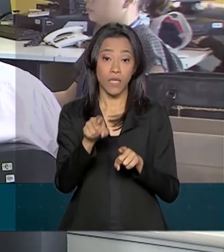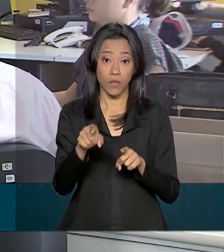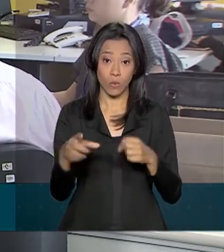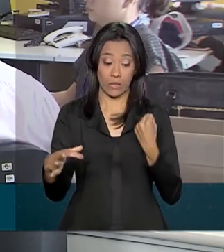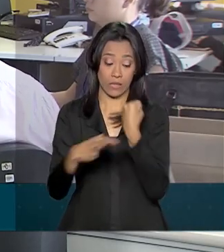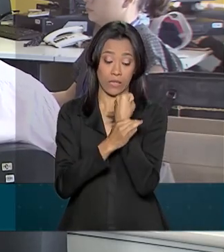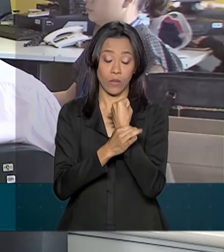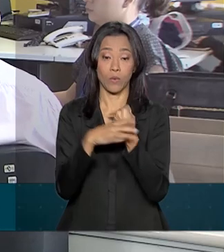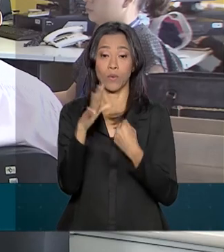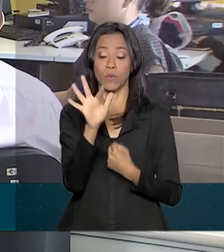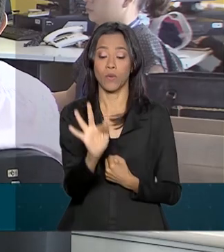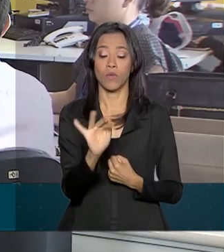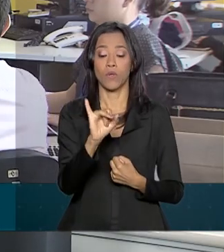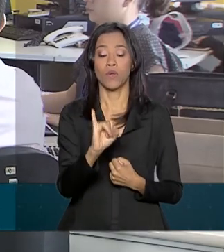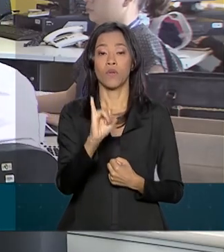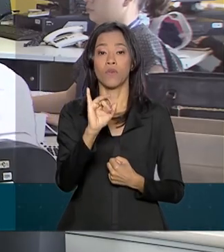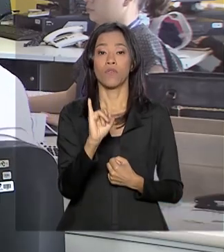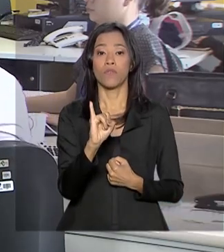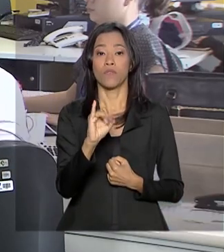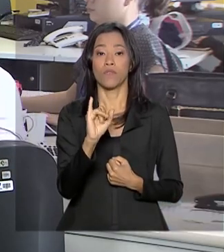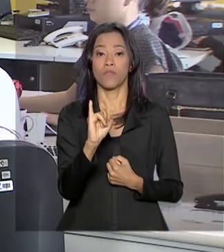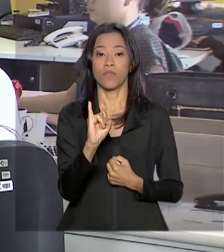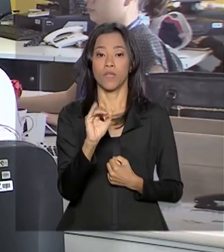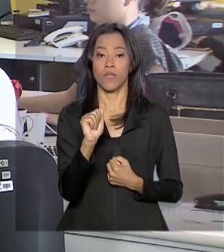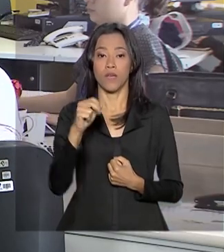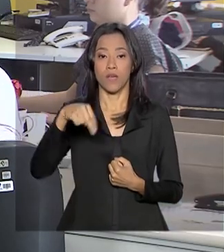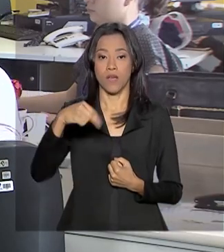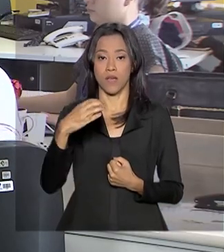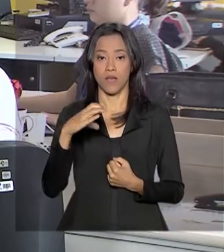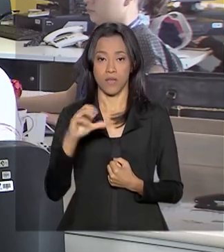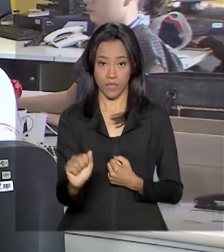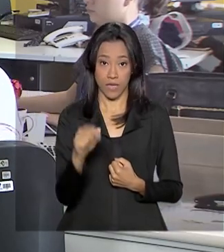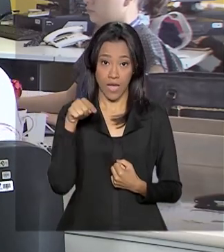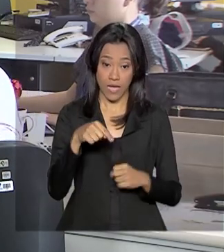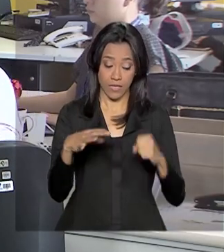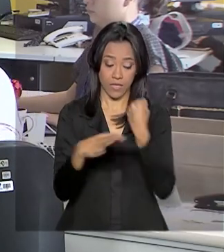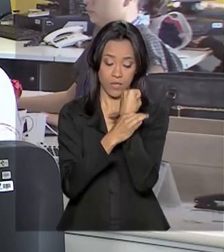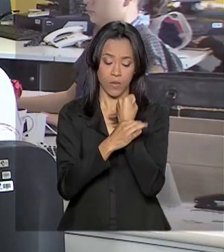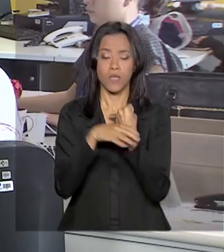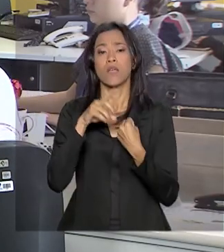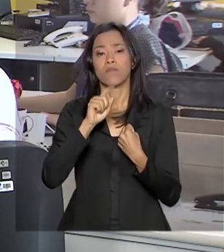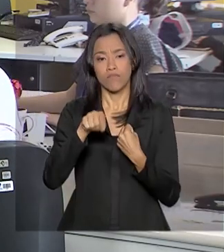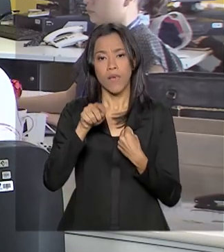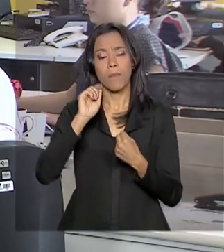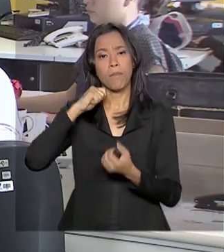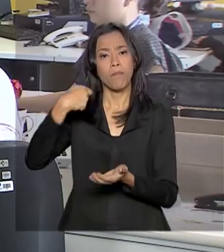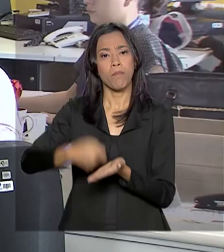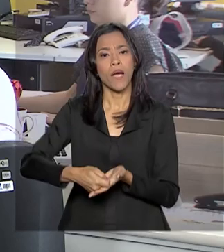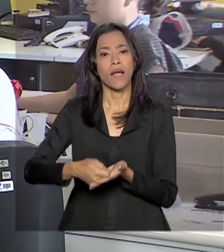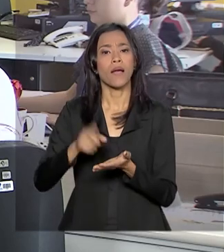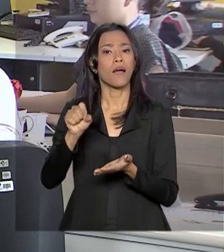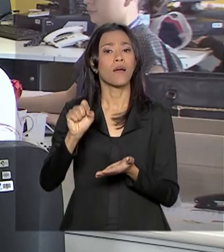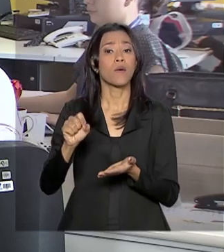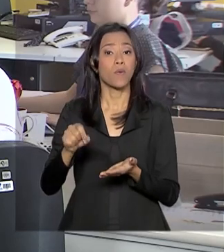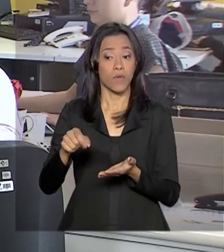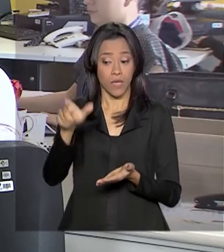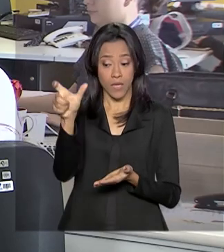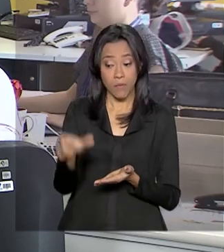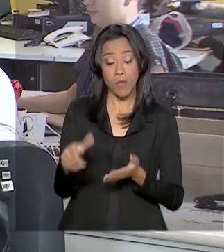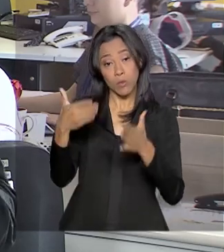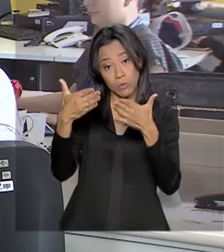para quem deseja alugar um imóvel. A cobertura básica desse seguro garante o pagamento de indenização ao proprietário pelos